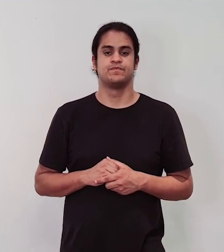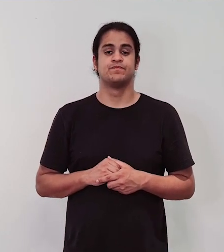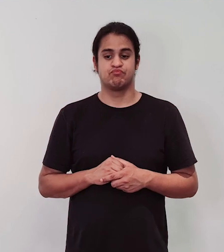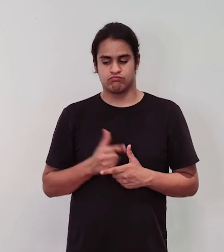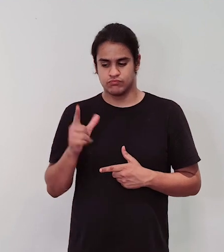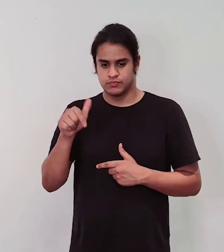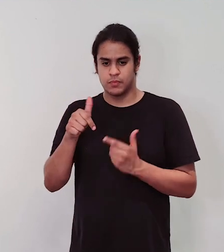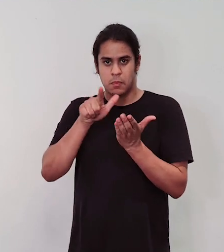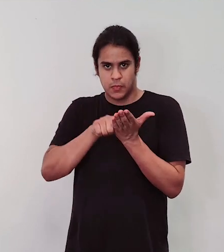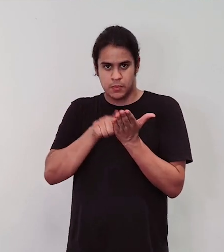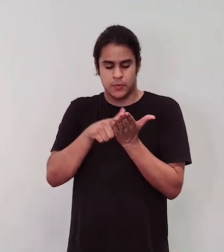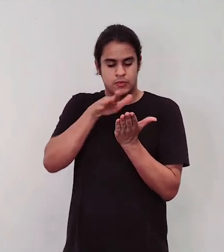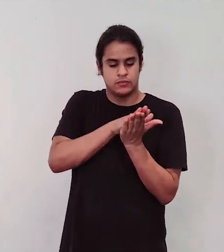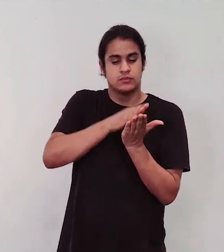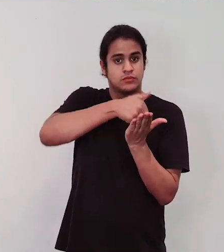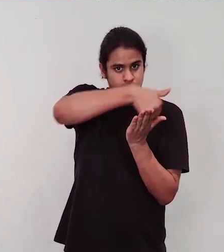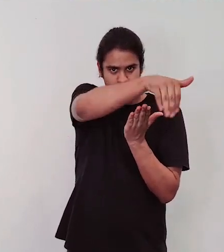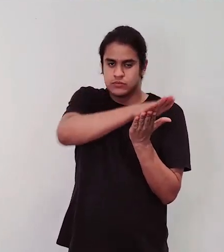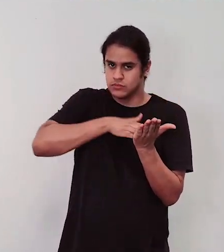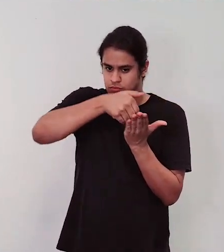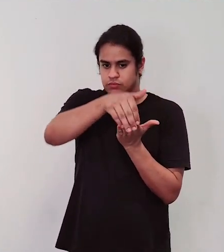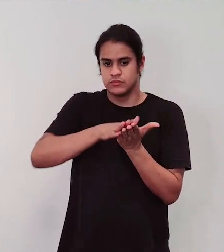Depois passa a cola por cima.